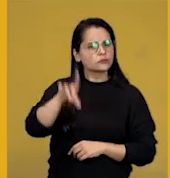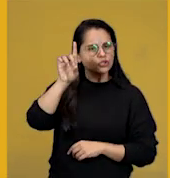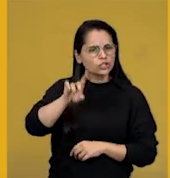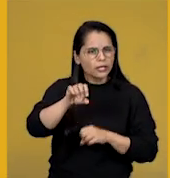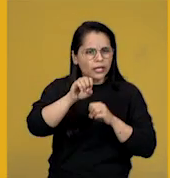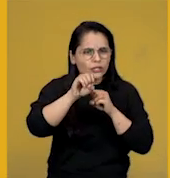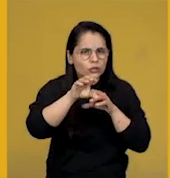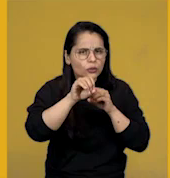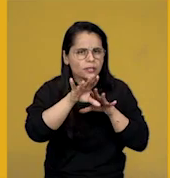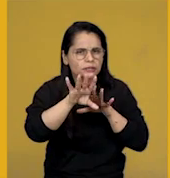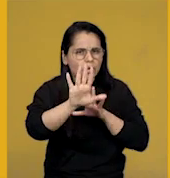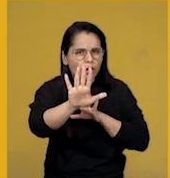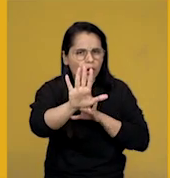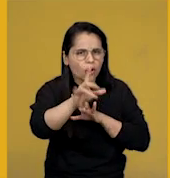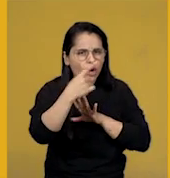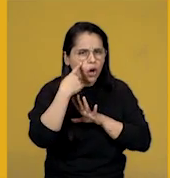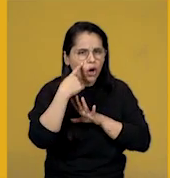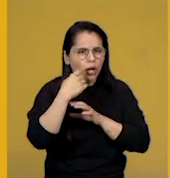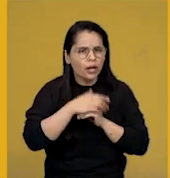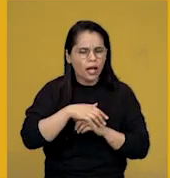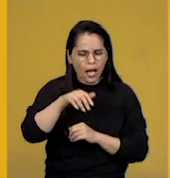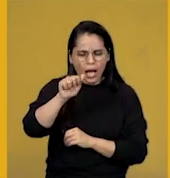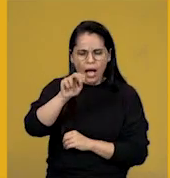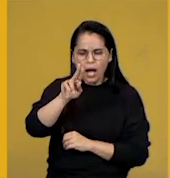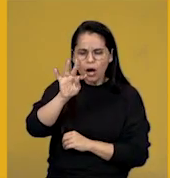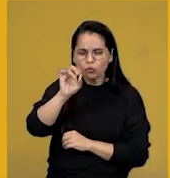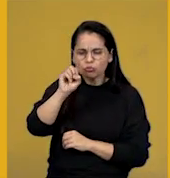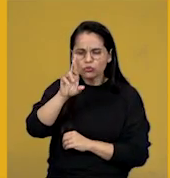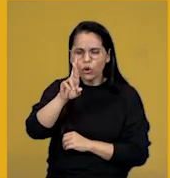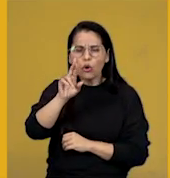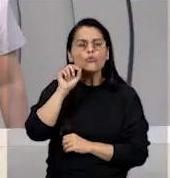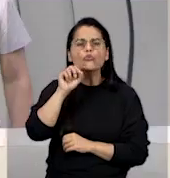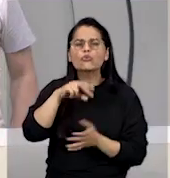Olha só, direito de autor, o que é isso?